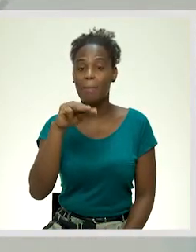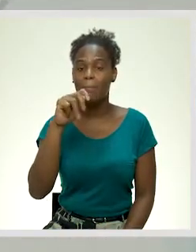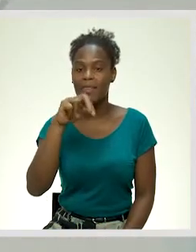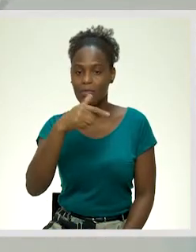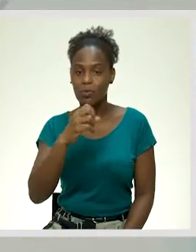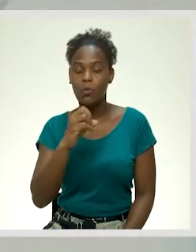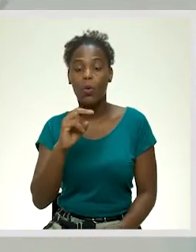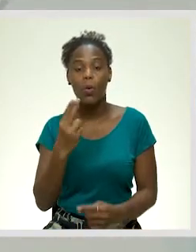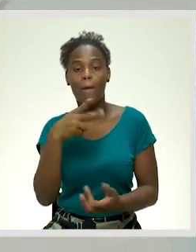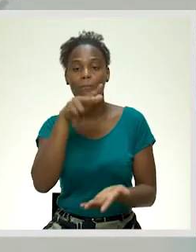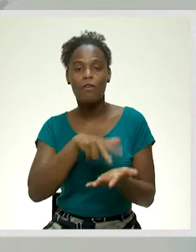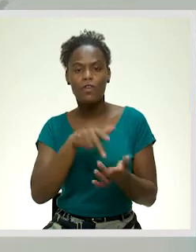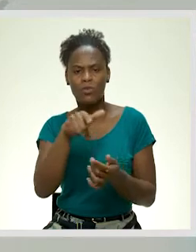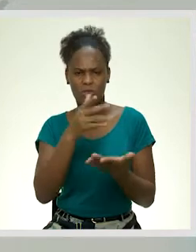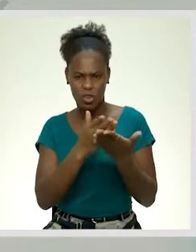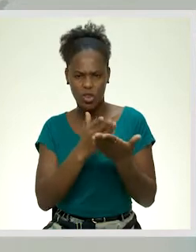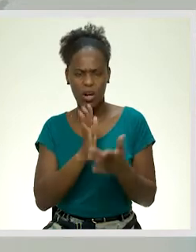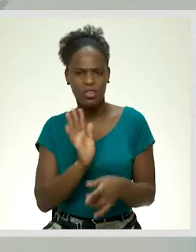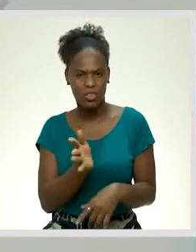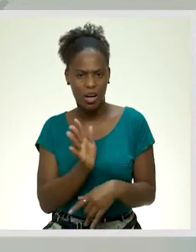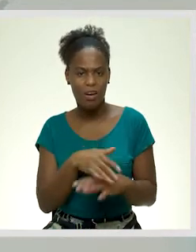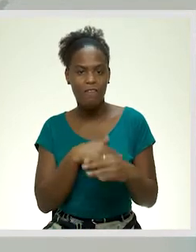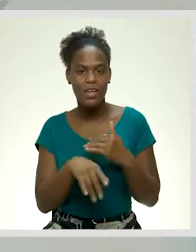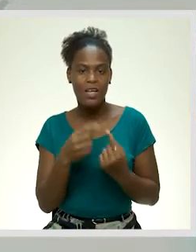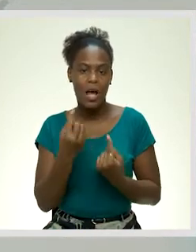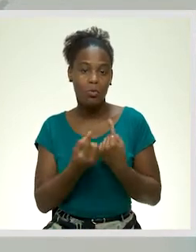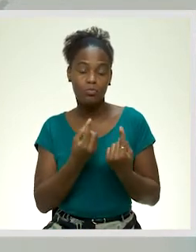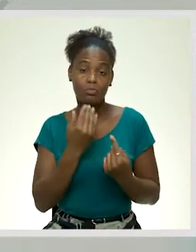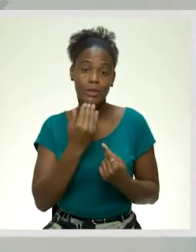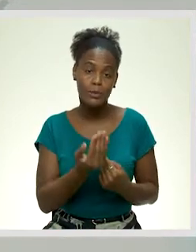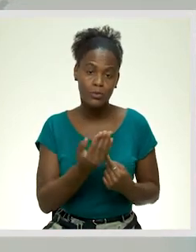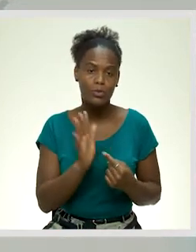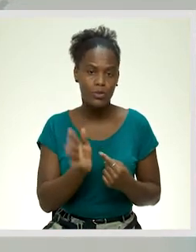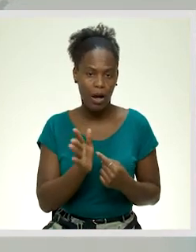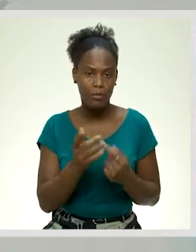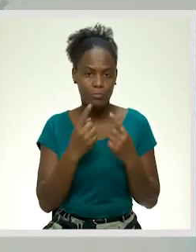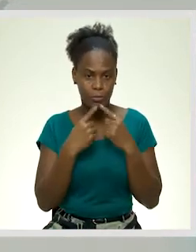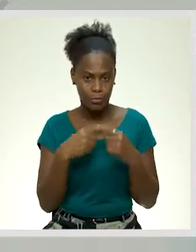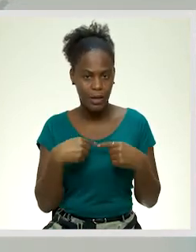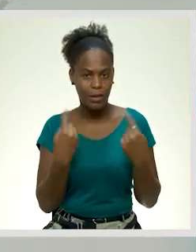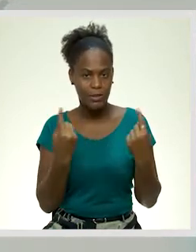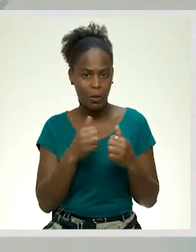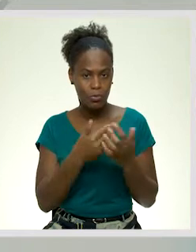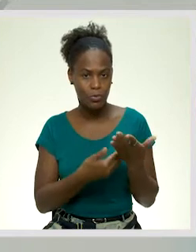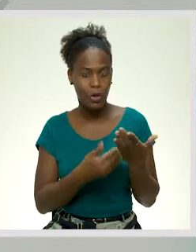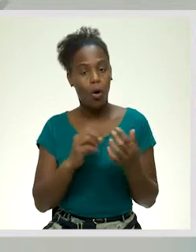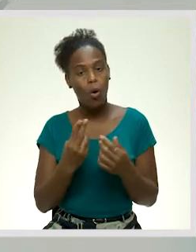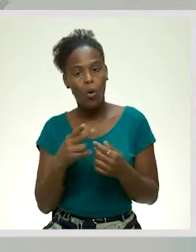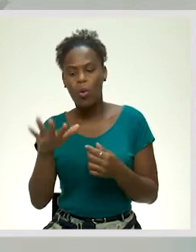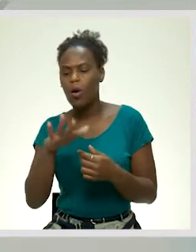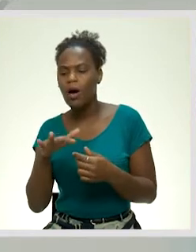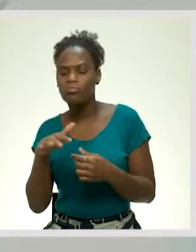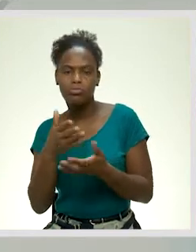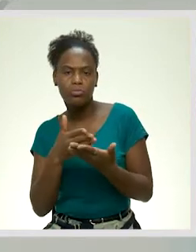portanto, você, na escola, certamente já fez algum requerimento, pedido de declaração ou de vaga,